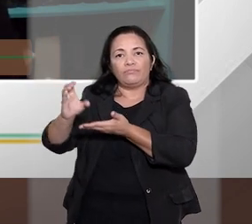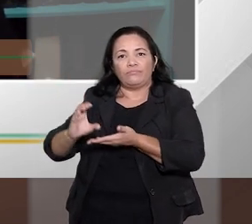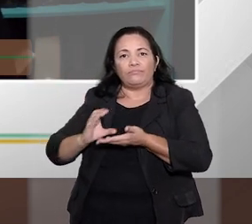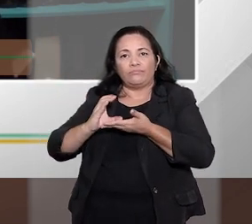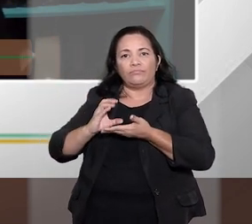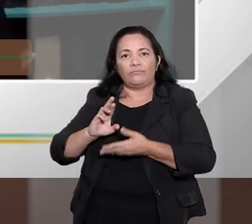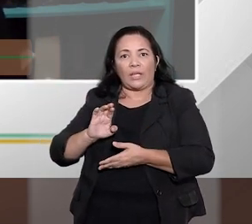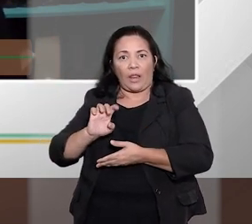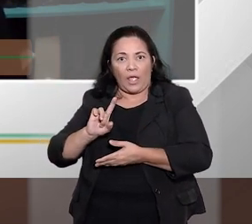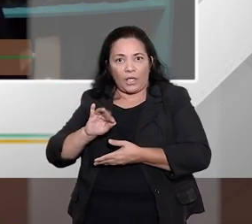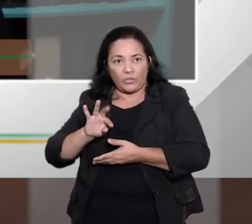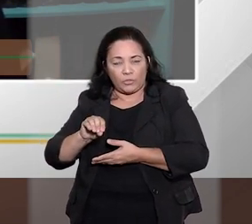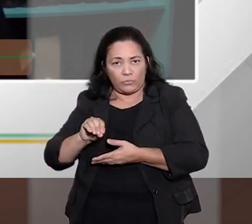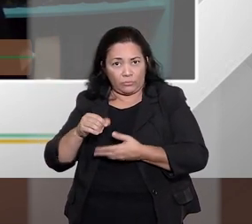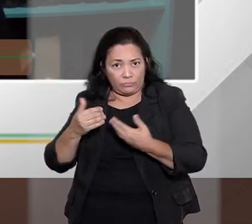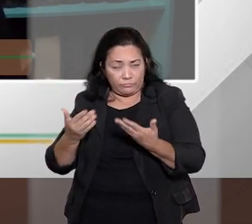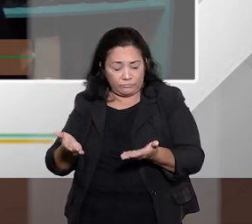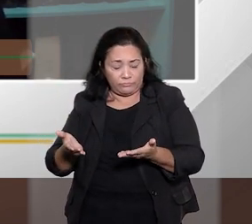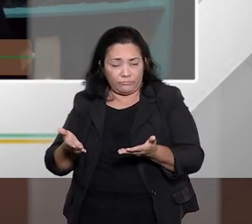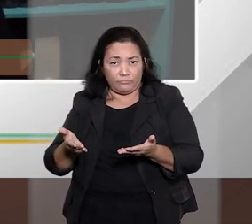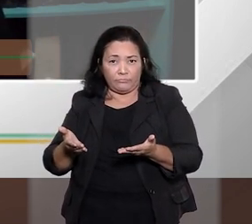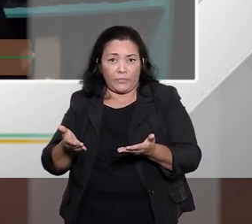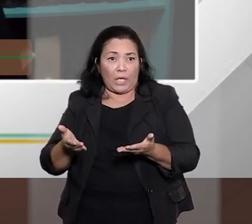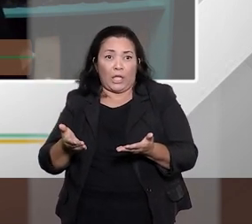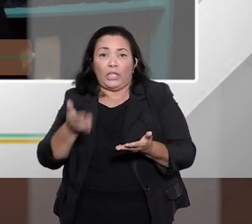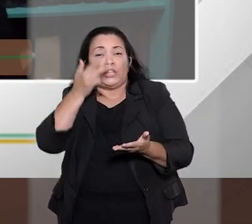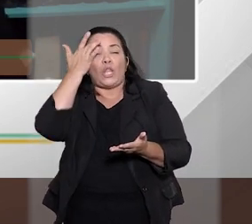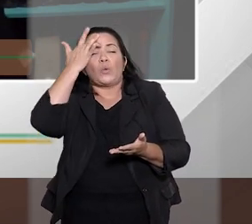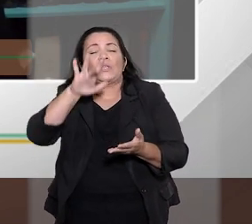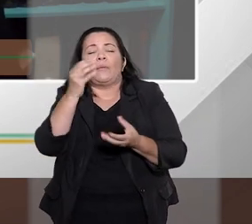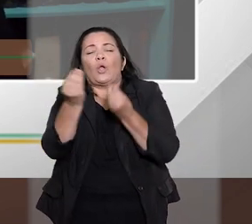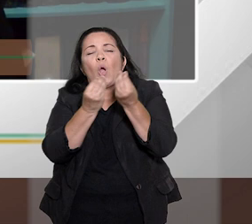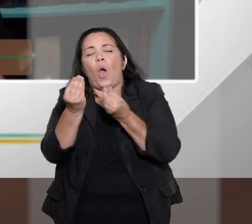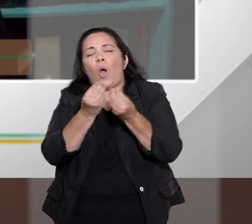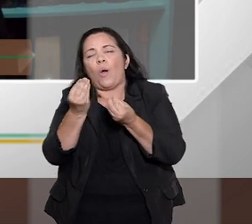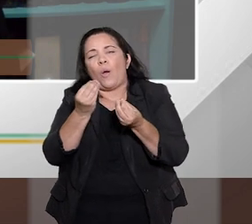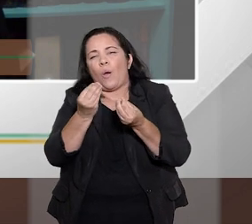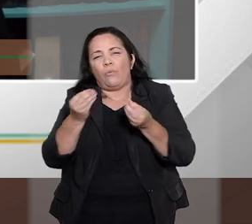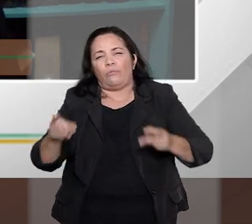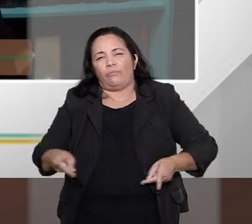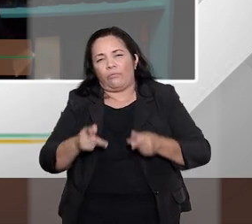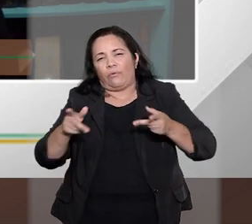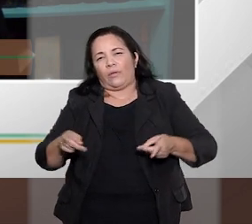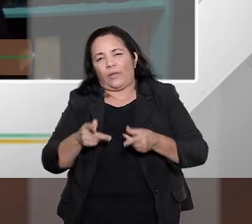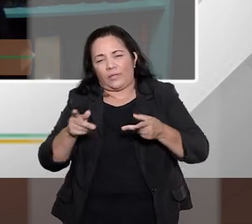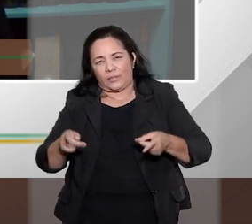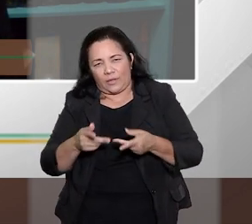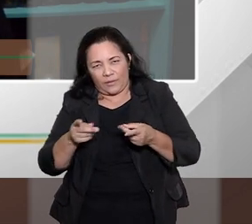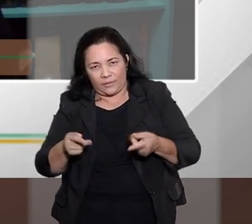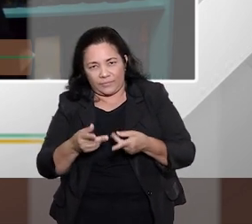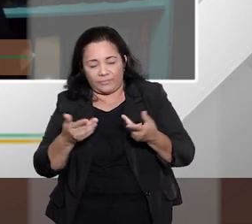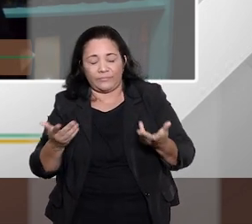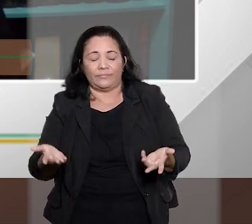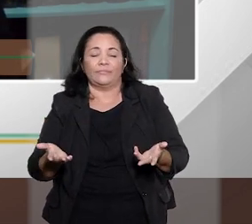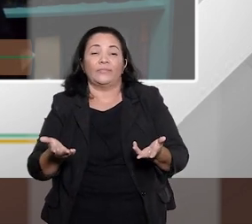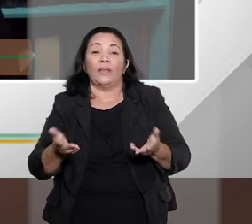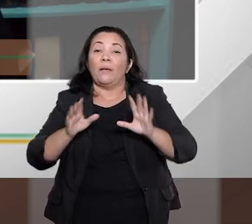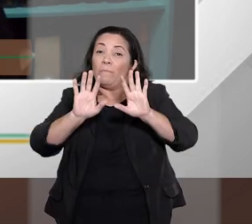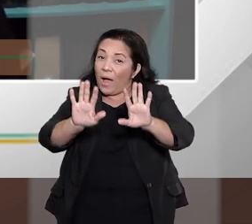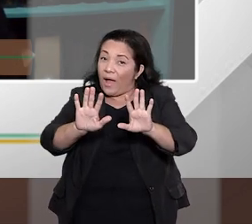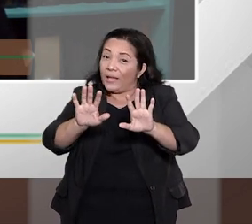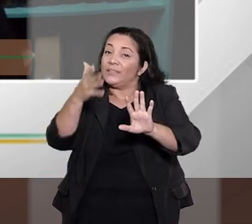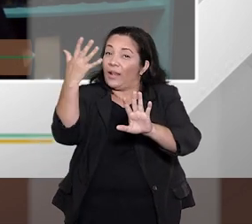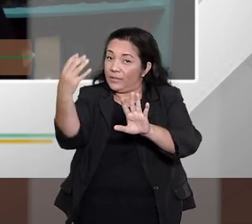crédito irresponsável, entre aspas, como um crédito que ela obteve para uma